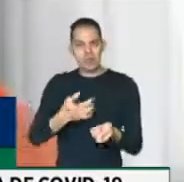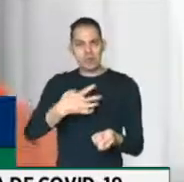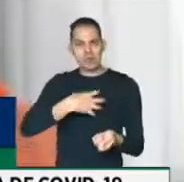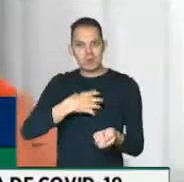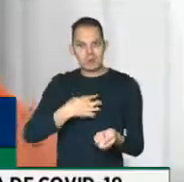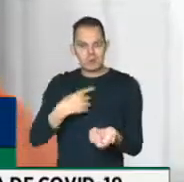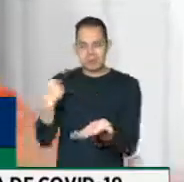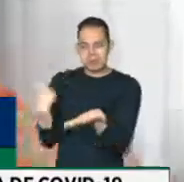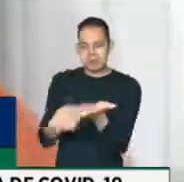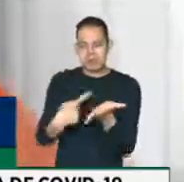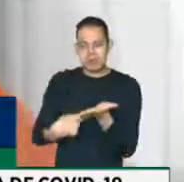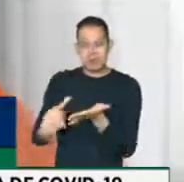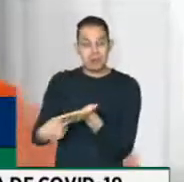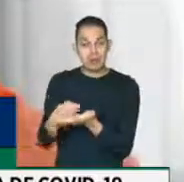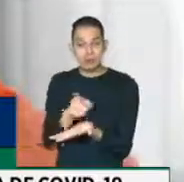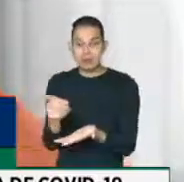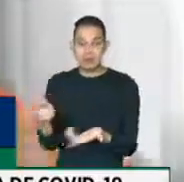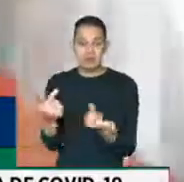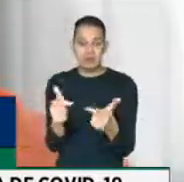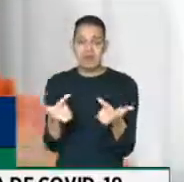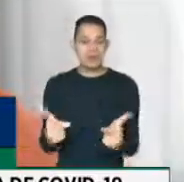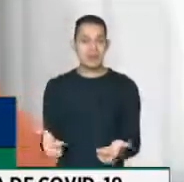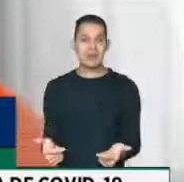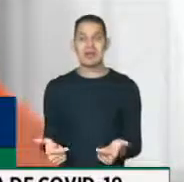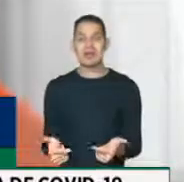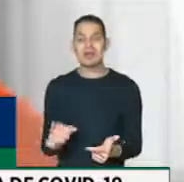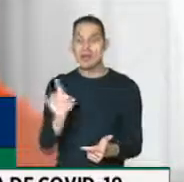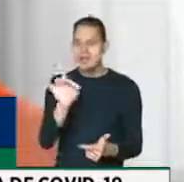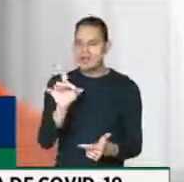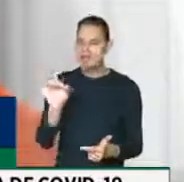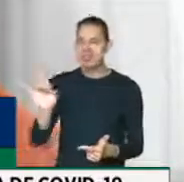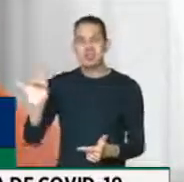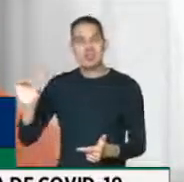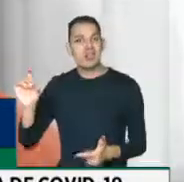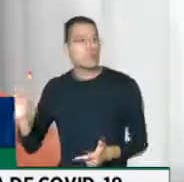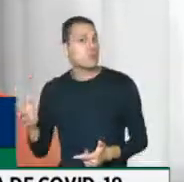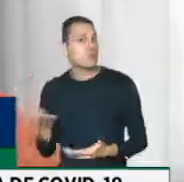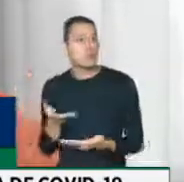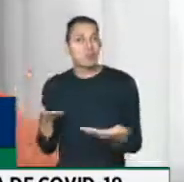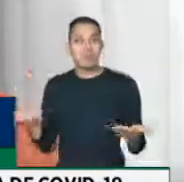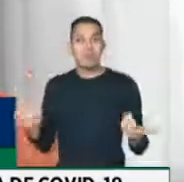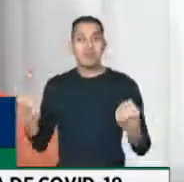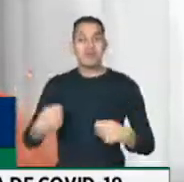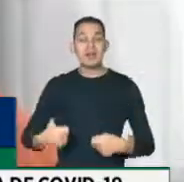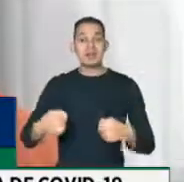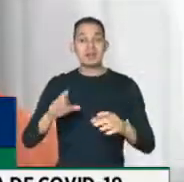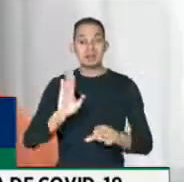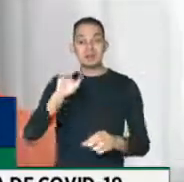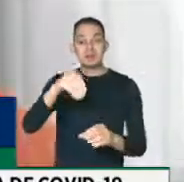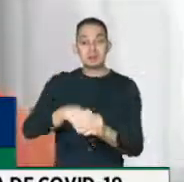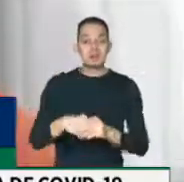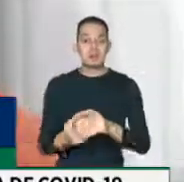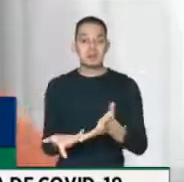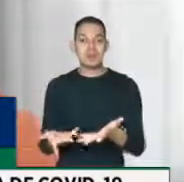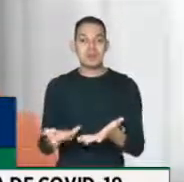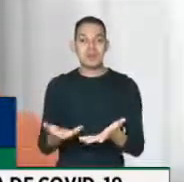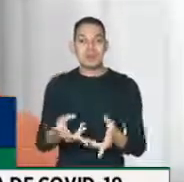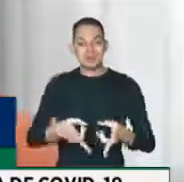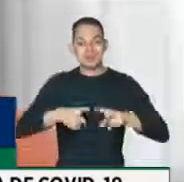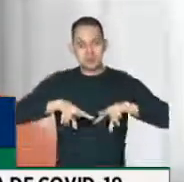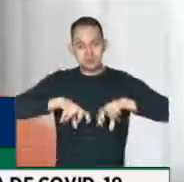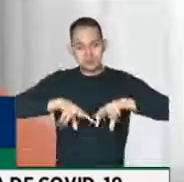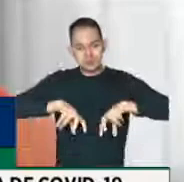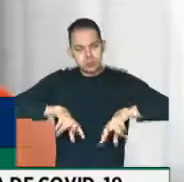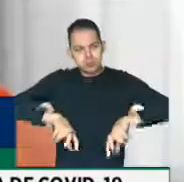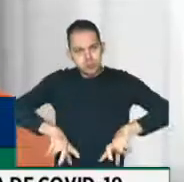negociar, porque impor uma negociação individual, só mesmo quem vive do capital, as custas da exploração do